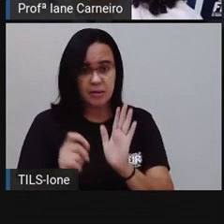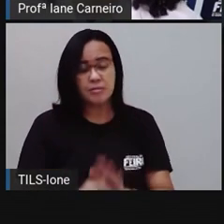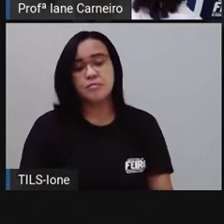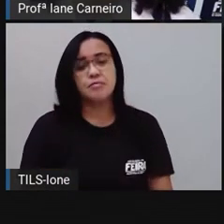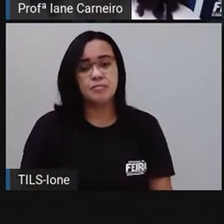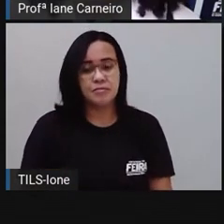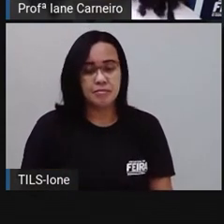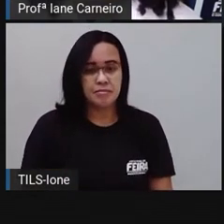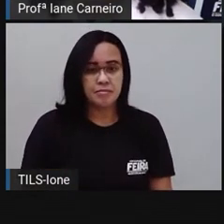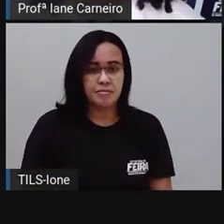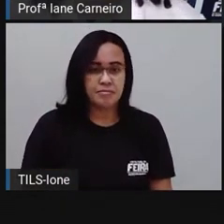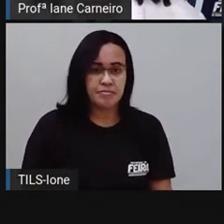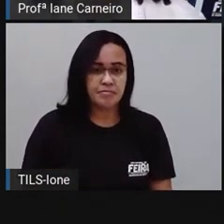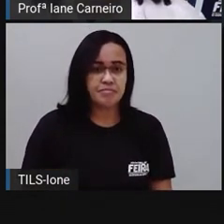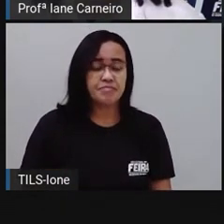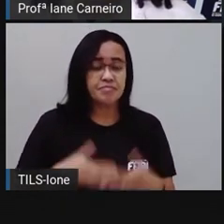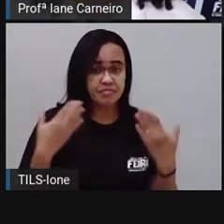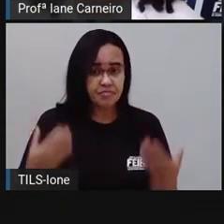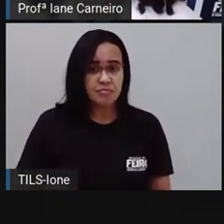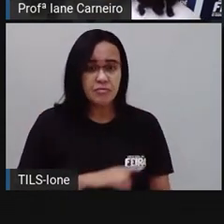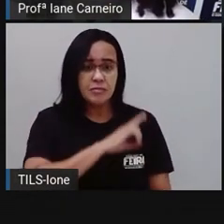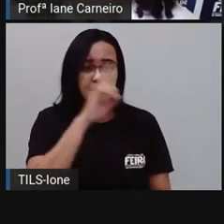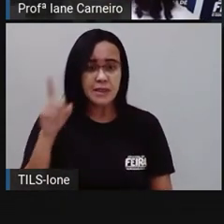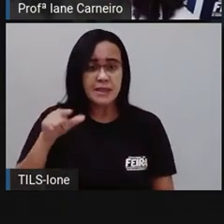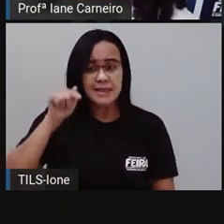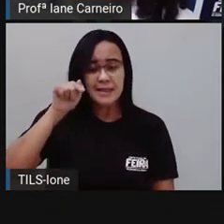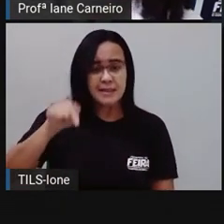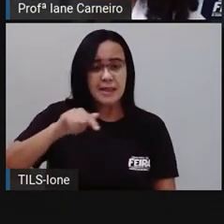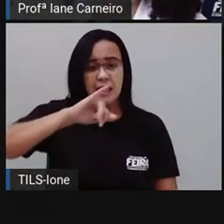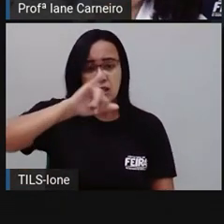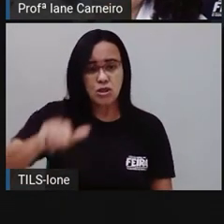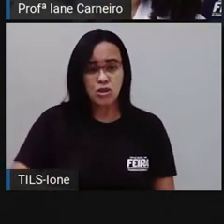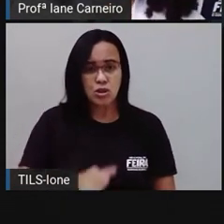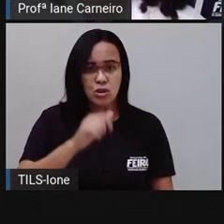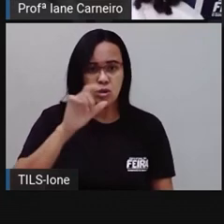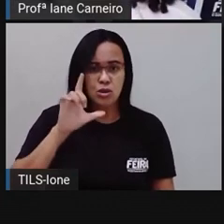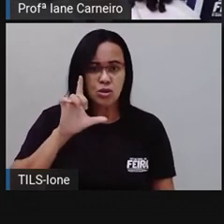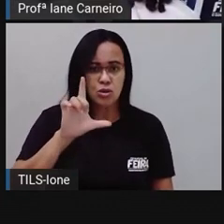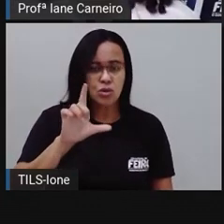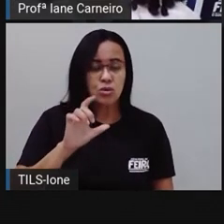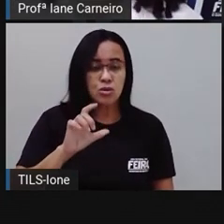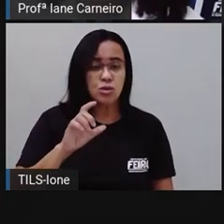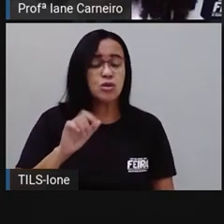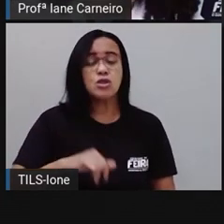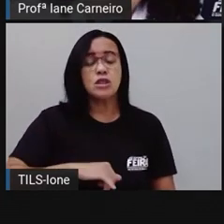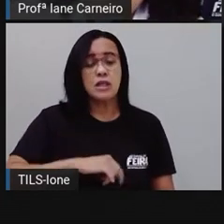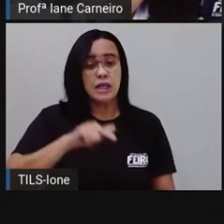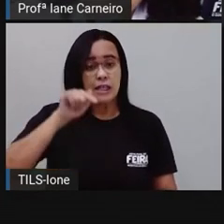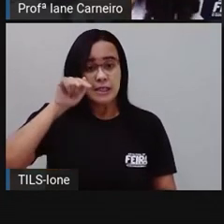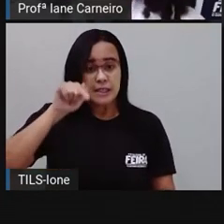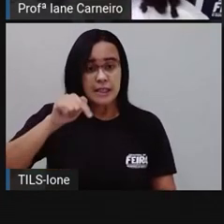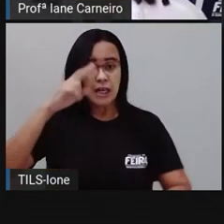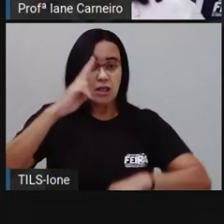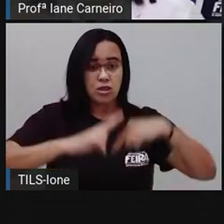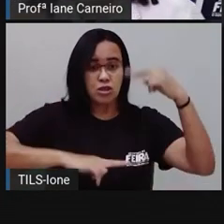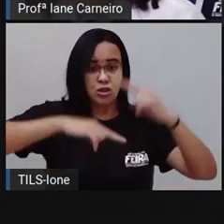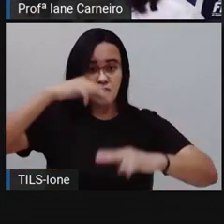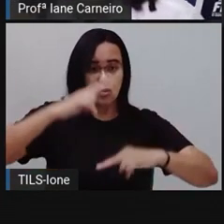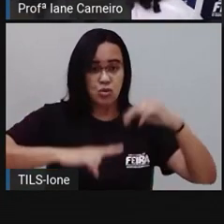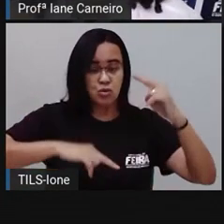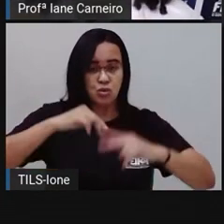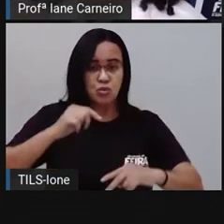No dia, né? 7 de junho, é comemorado aqui em Feira de Santana, o dia da literatura, né? O dia